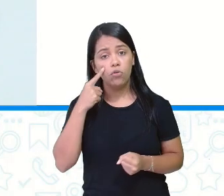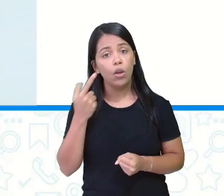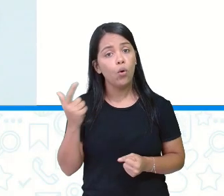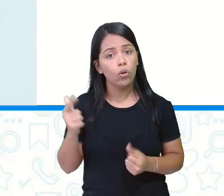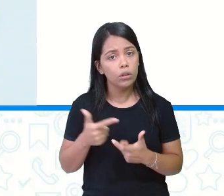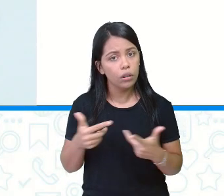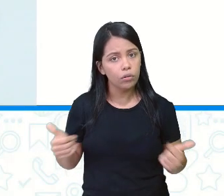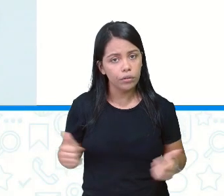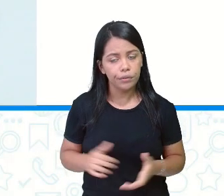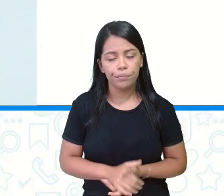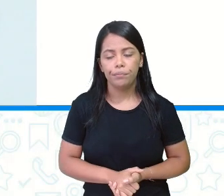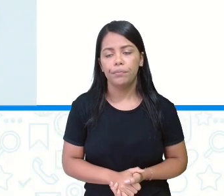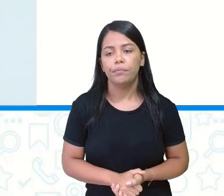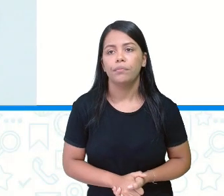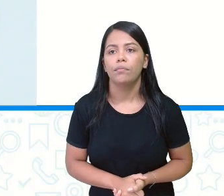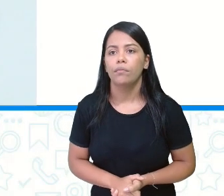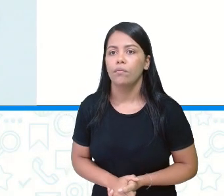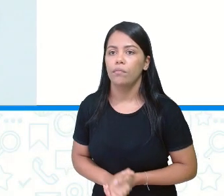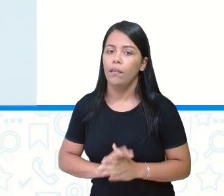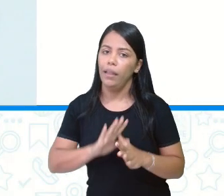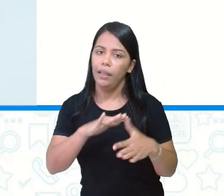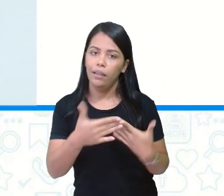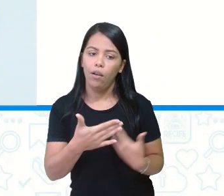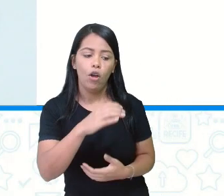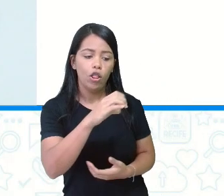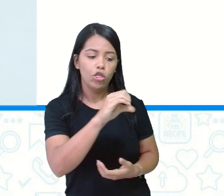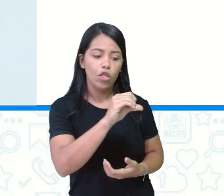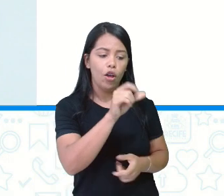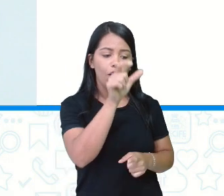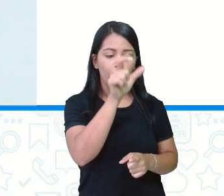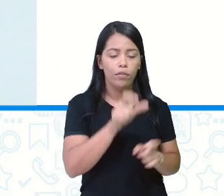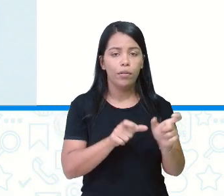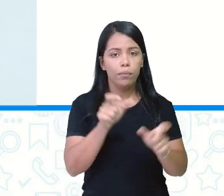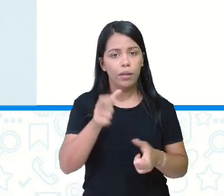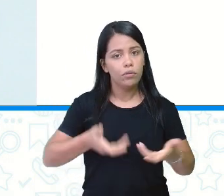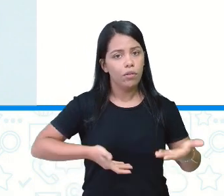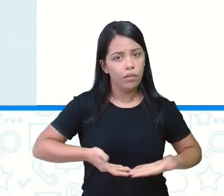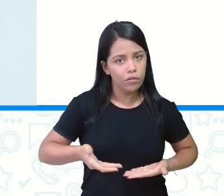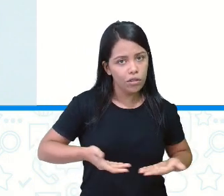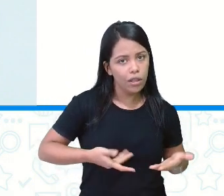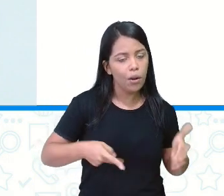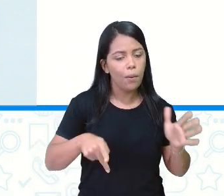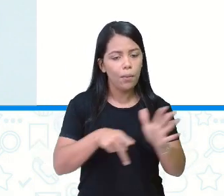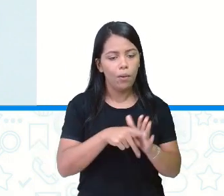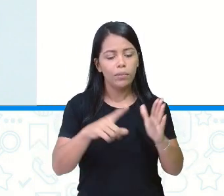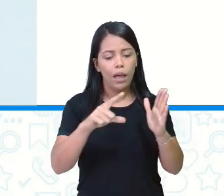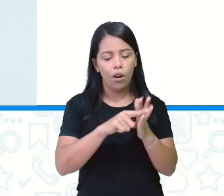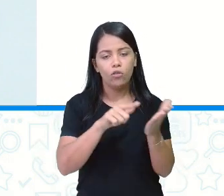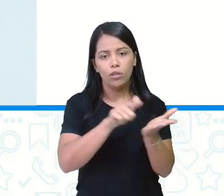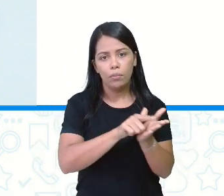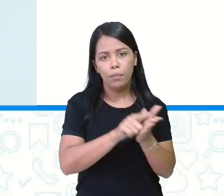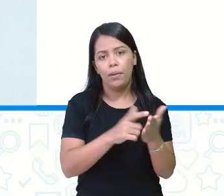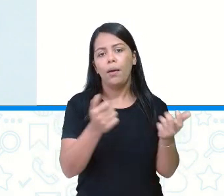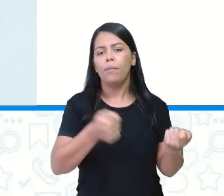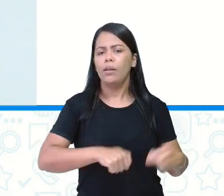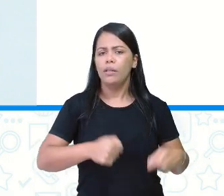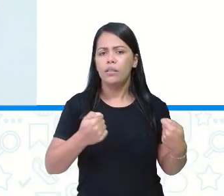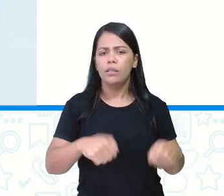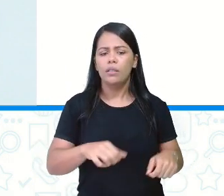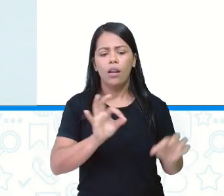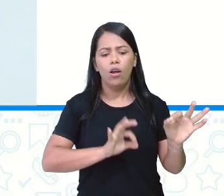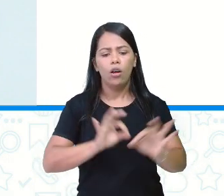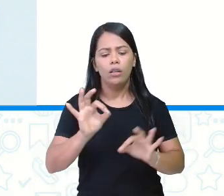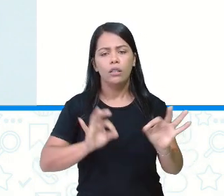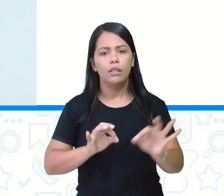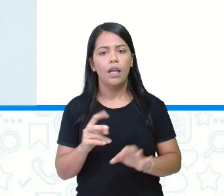que tem aí pra vocês? Os nove funcionários da papelaria precisaram ser organizados